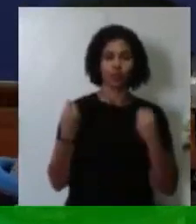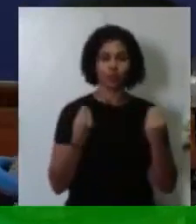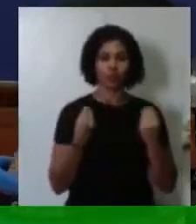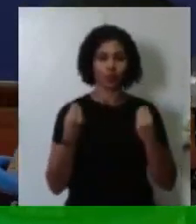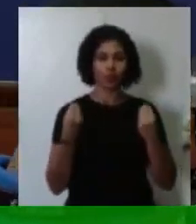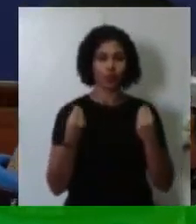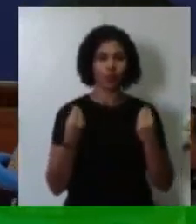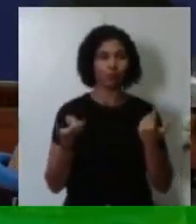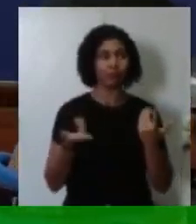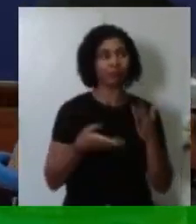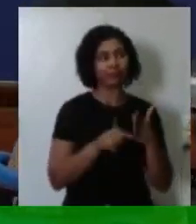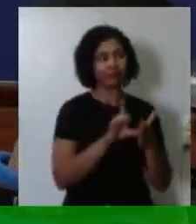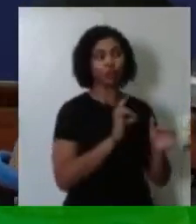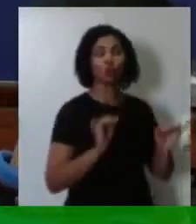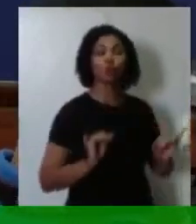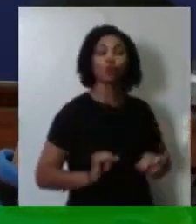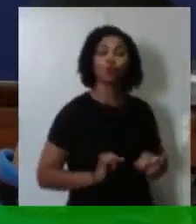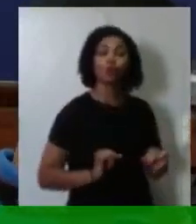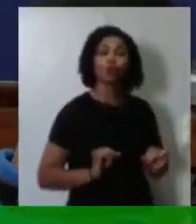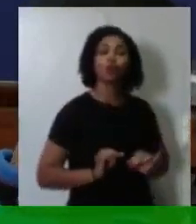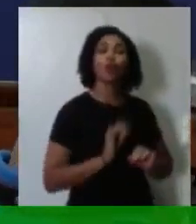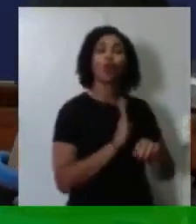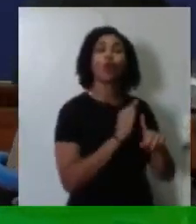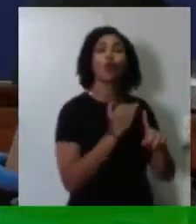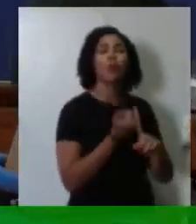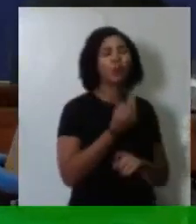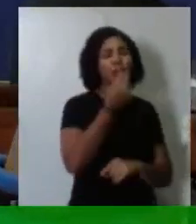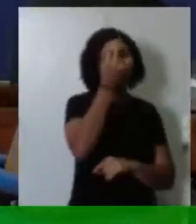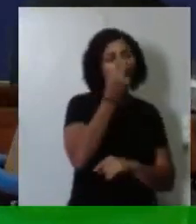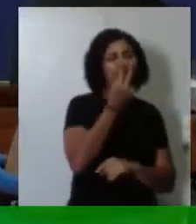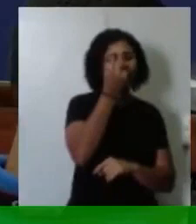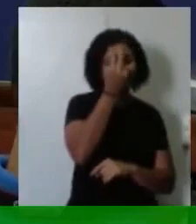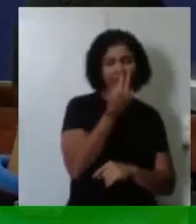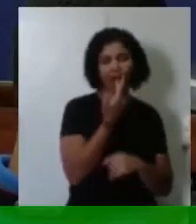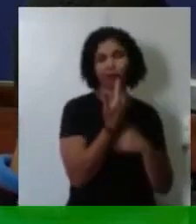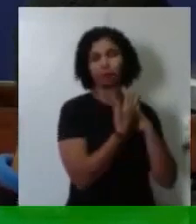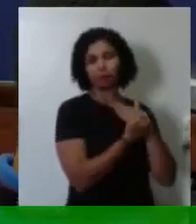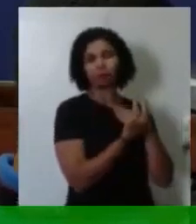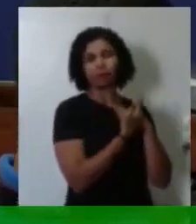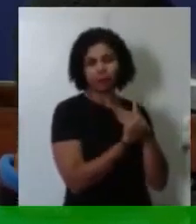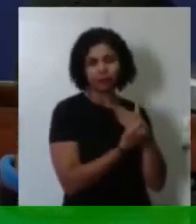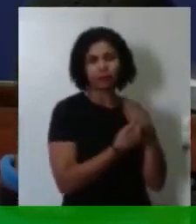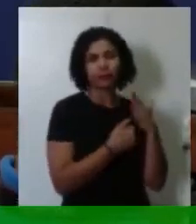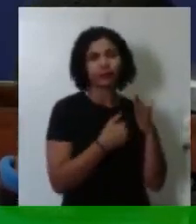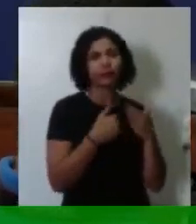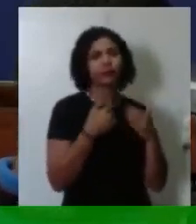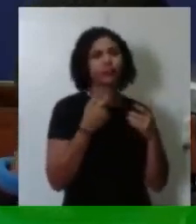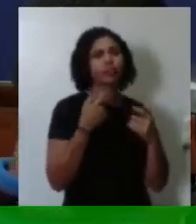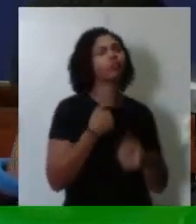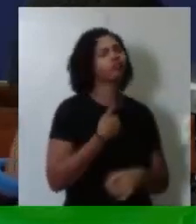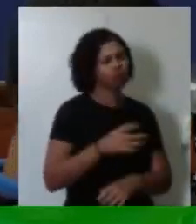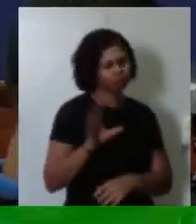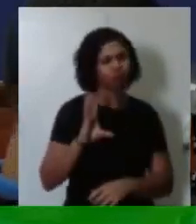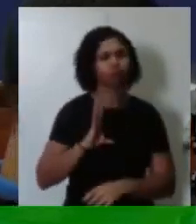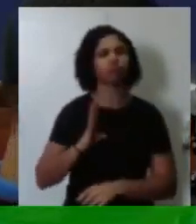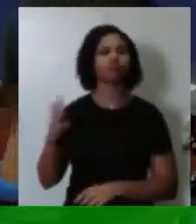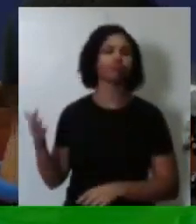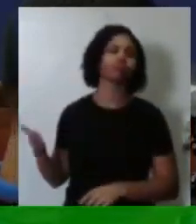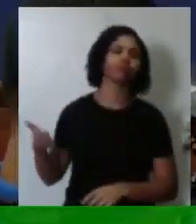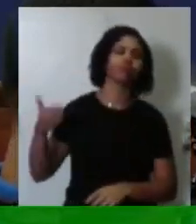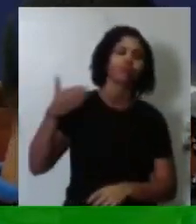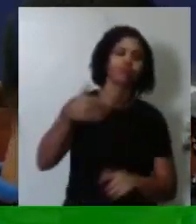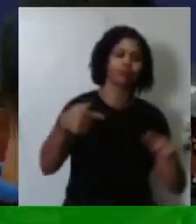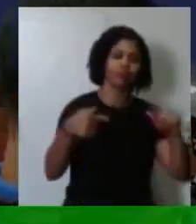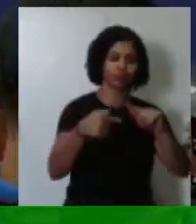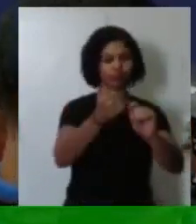que sofri muito bullying, pequeno, ceguinho para lá, ceguinho para cá, 24 graus e fui. Chego na TV Gazeta,